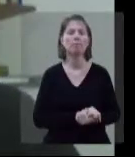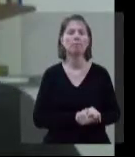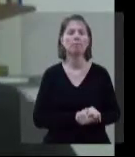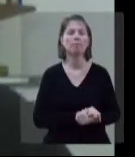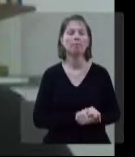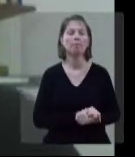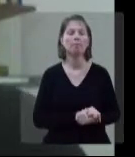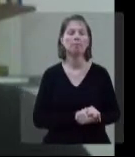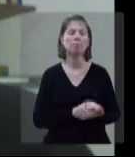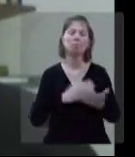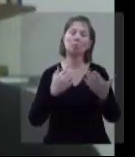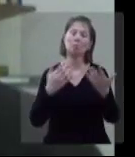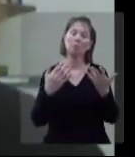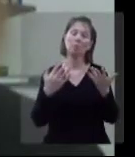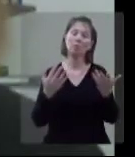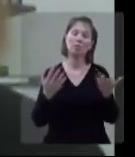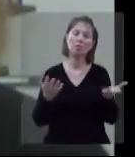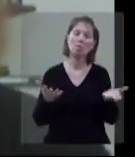ocorrida, né?